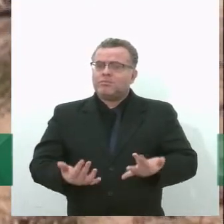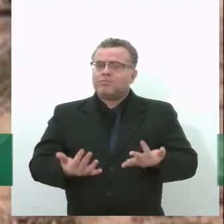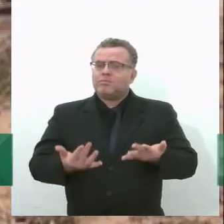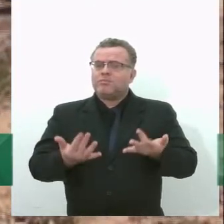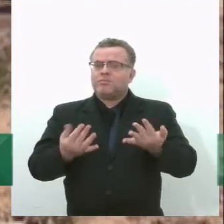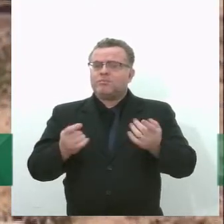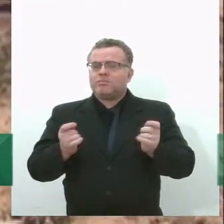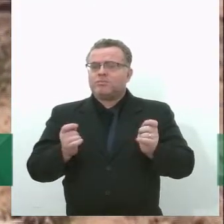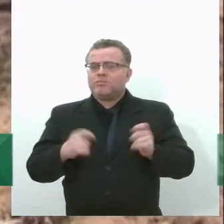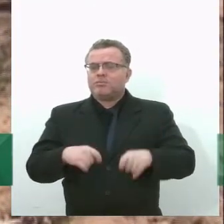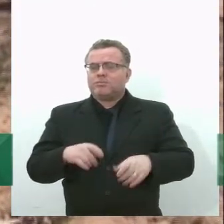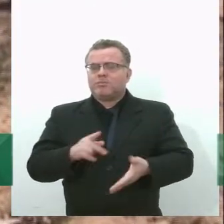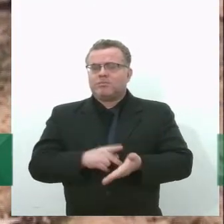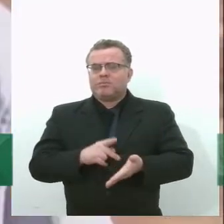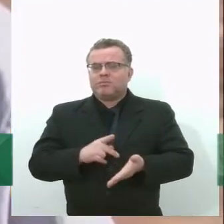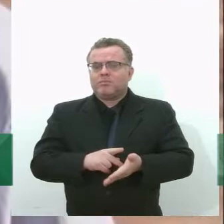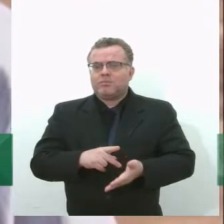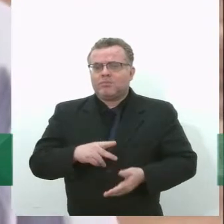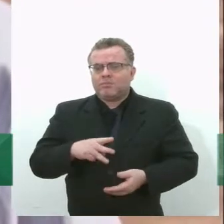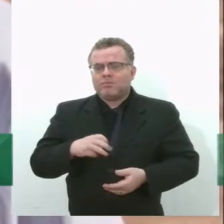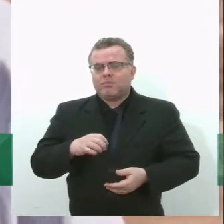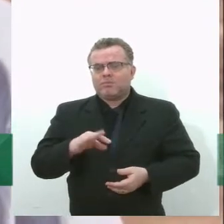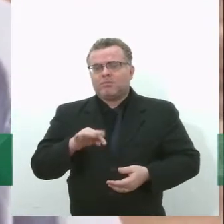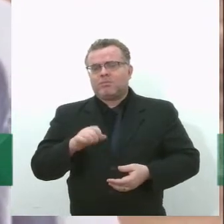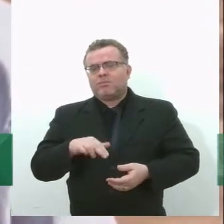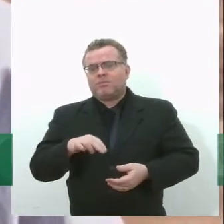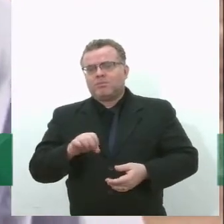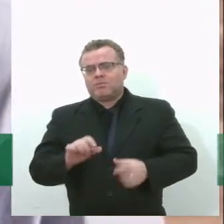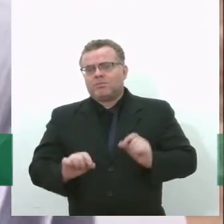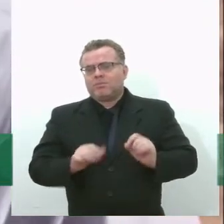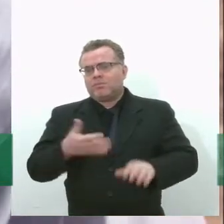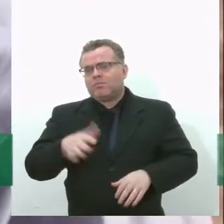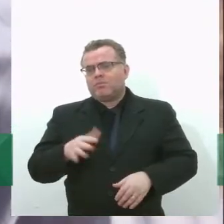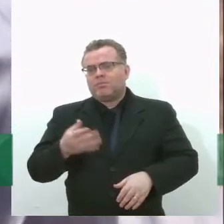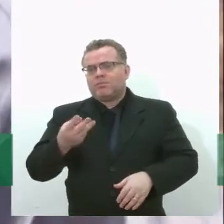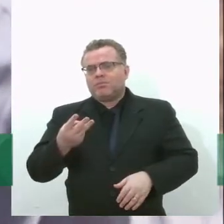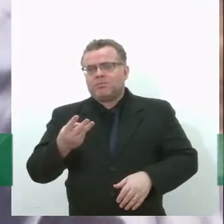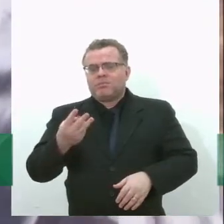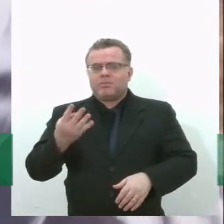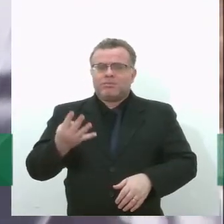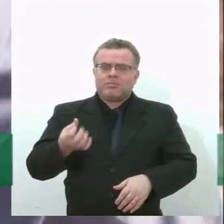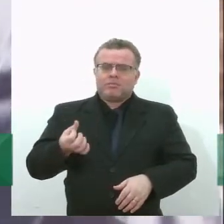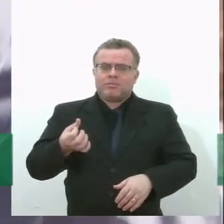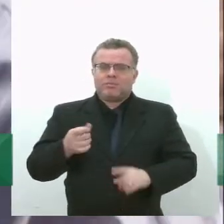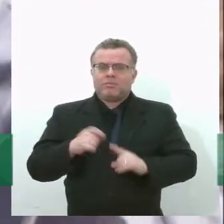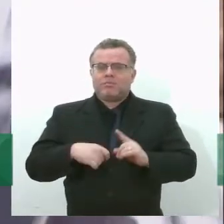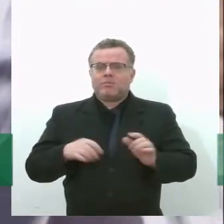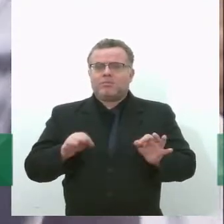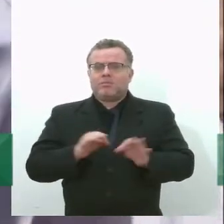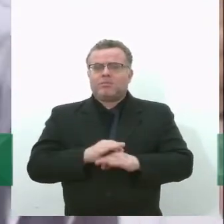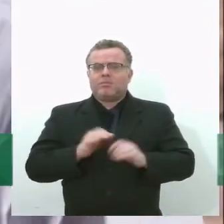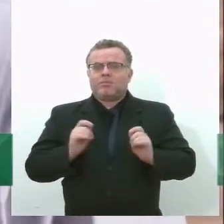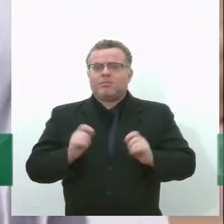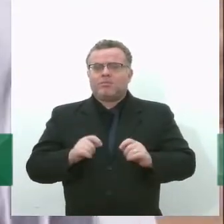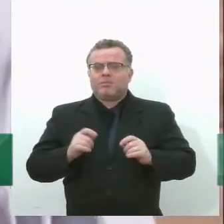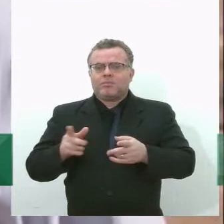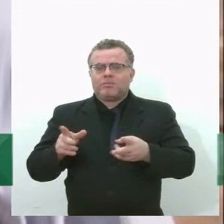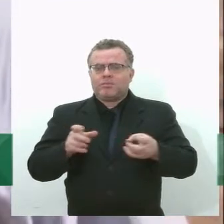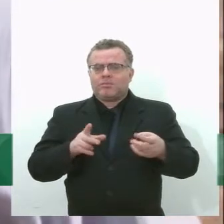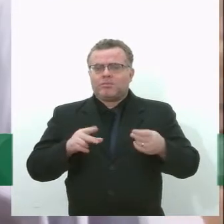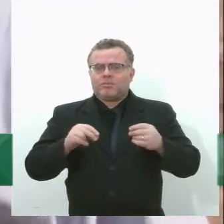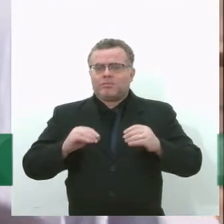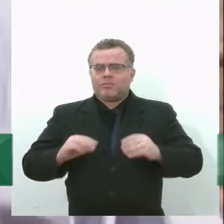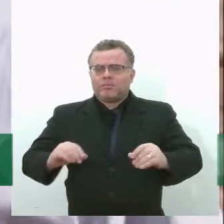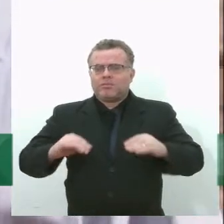CO2 e baixa de metano. Então, por volta de 3 a 6 meses, esse resíduo que foi disposto, compactado e aterrado, ele